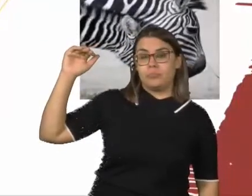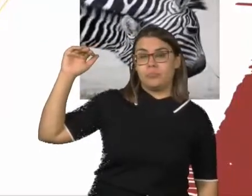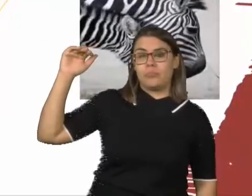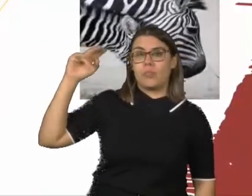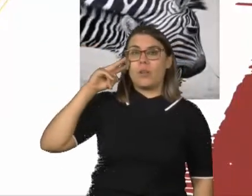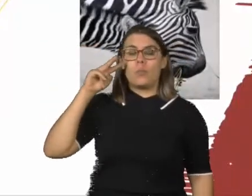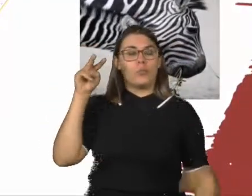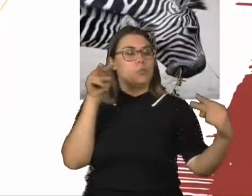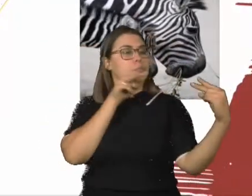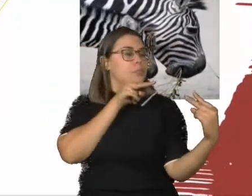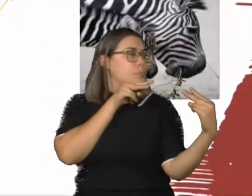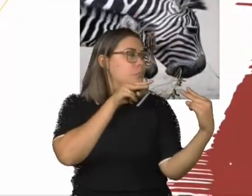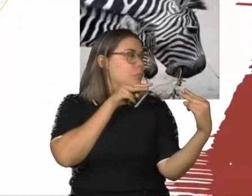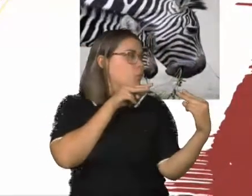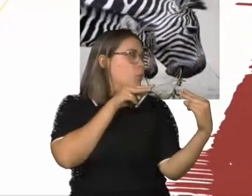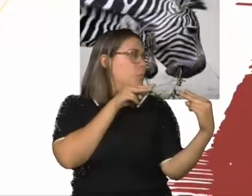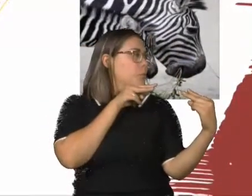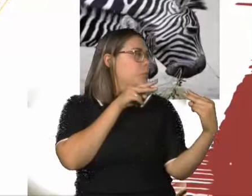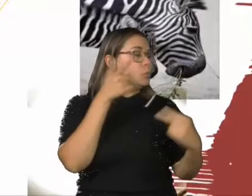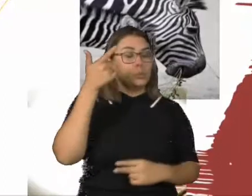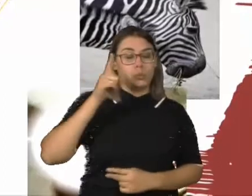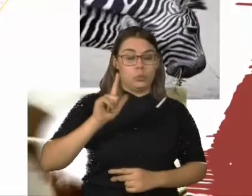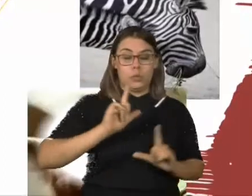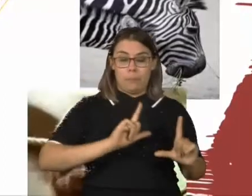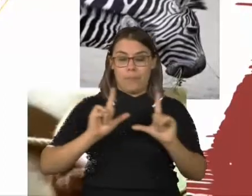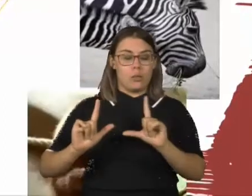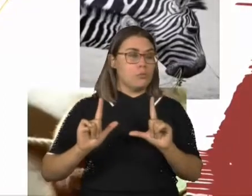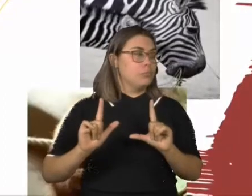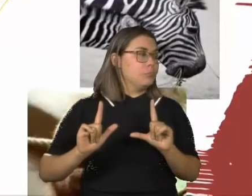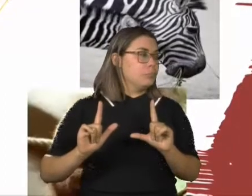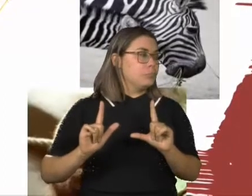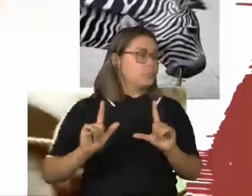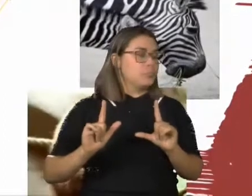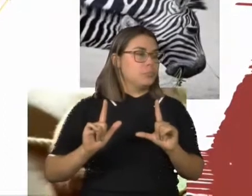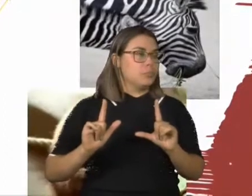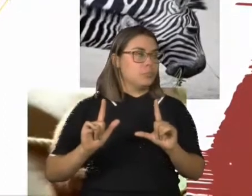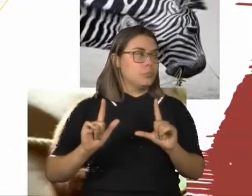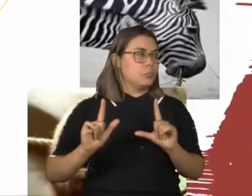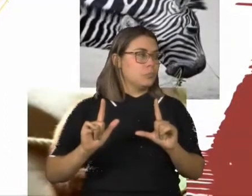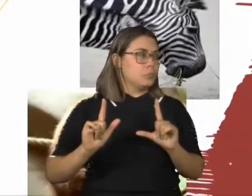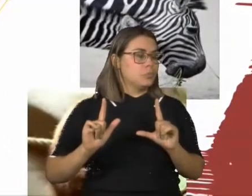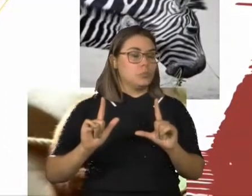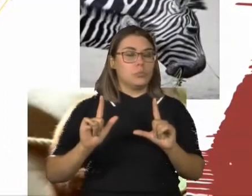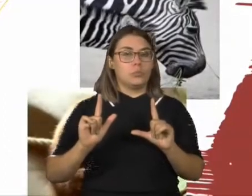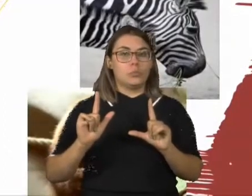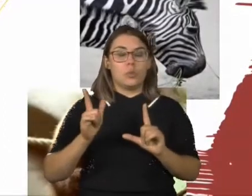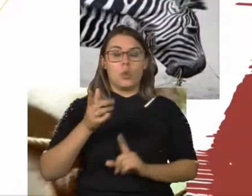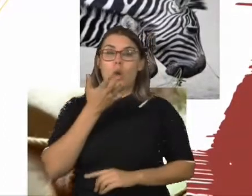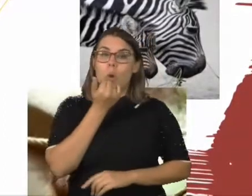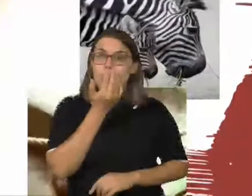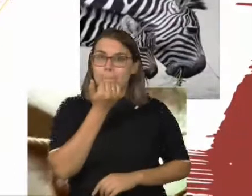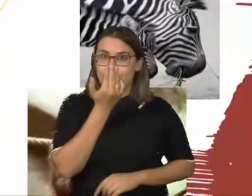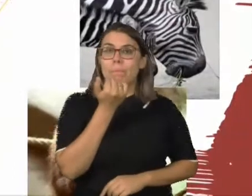estaria olhando para essa criança. Do outro lado, nós temos a imagem de um filhotinho zebra com a sua mãe, comendo o